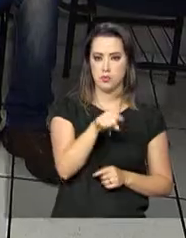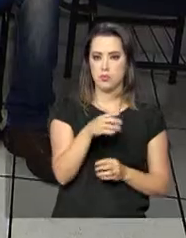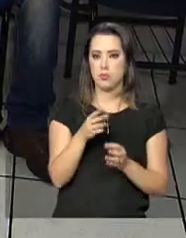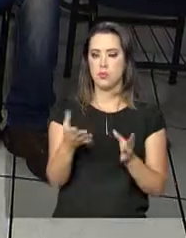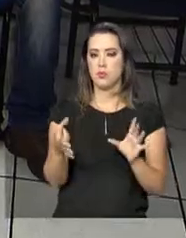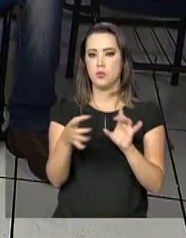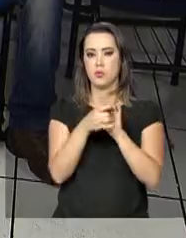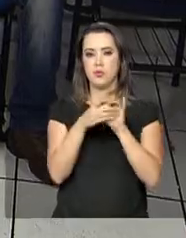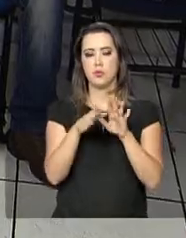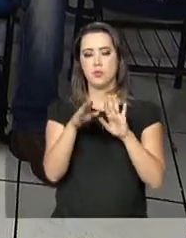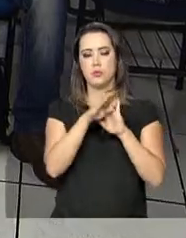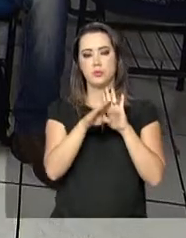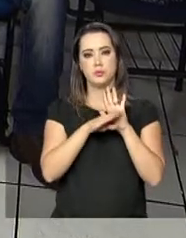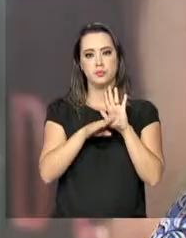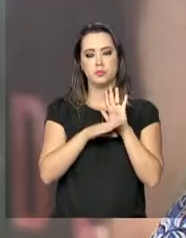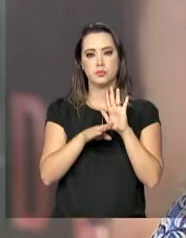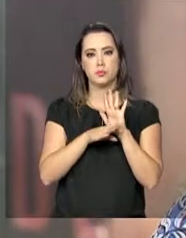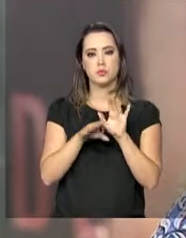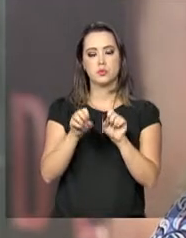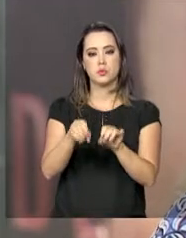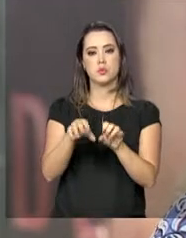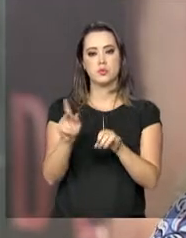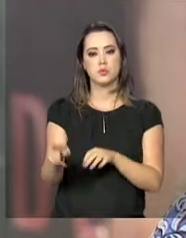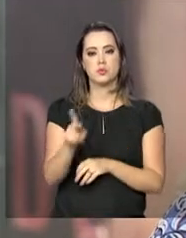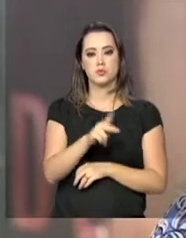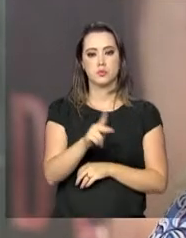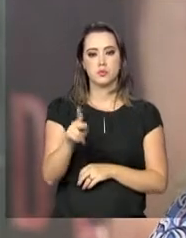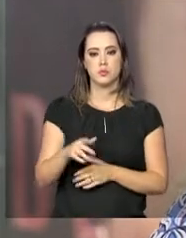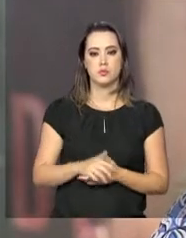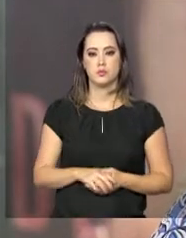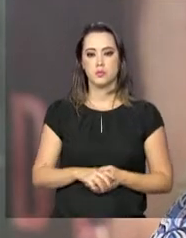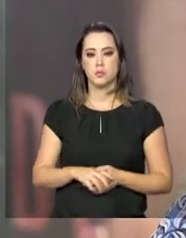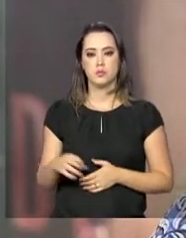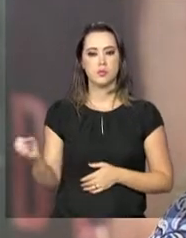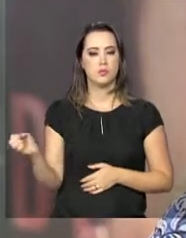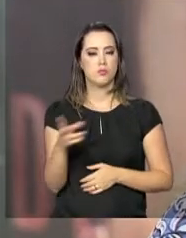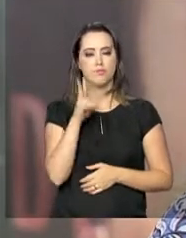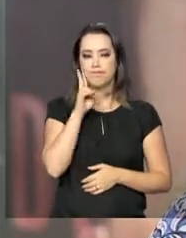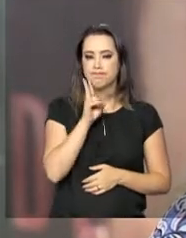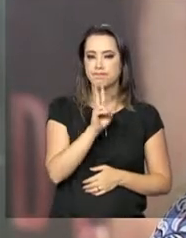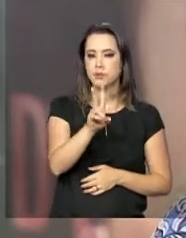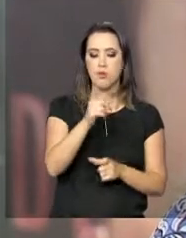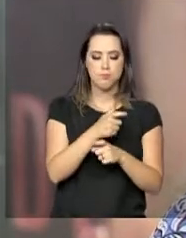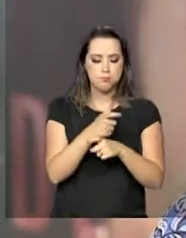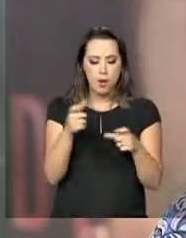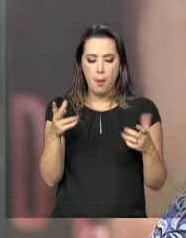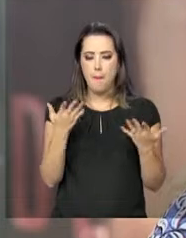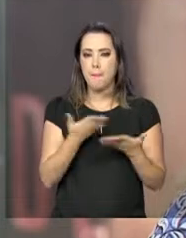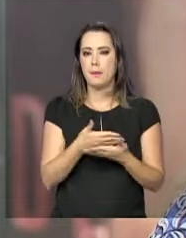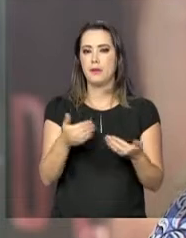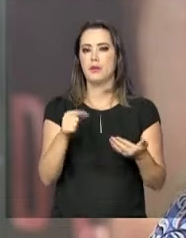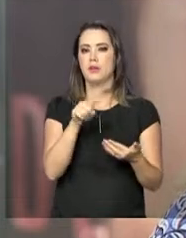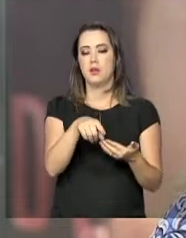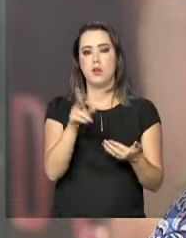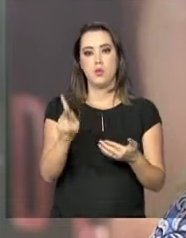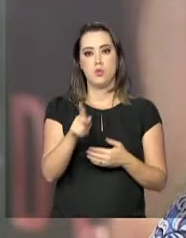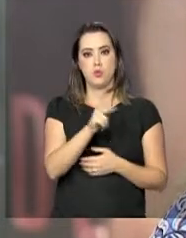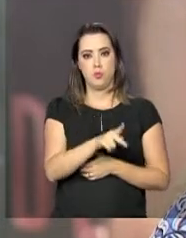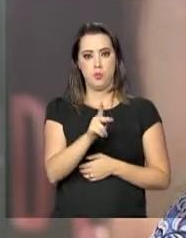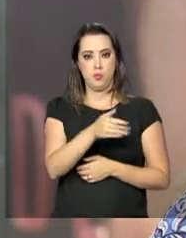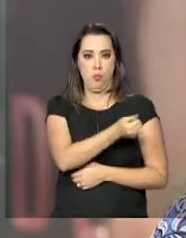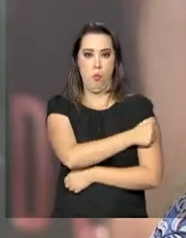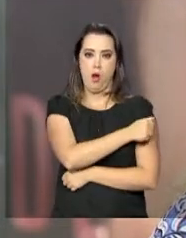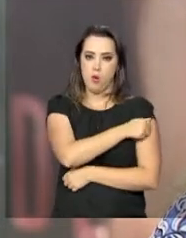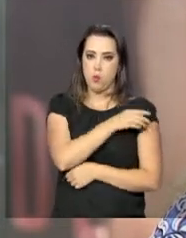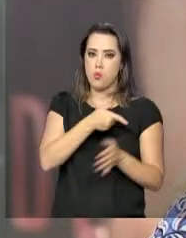Formação de Professores. Ela traz novos olhares, amplia os olhares dos estudantes